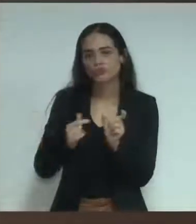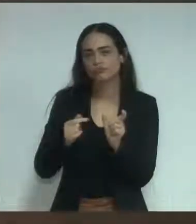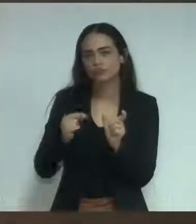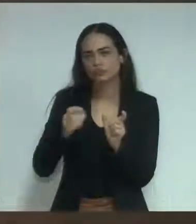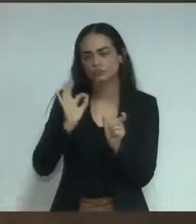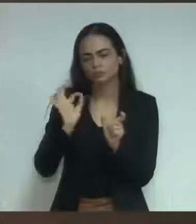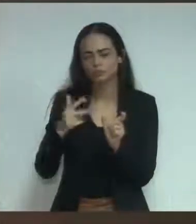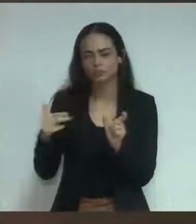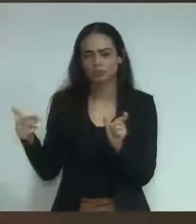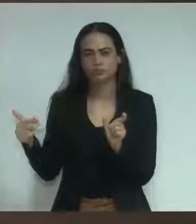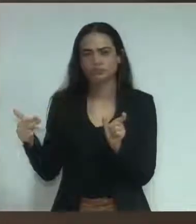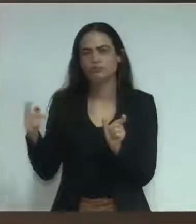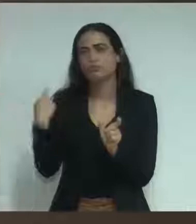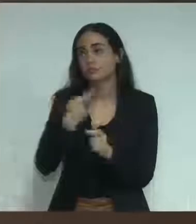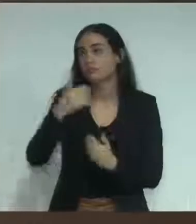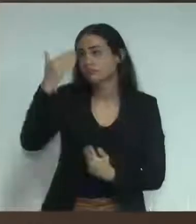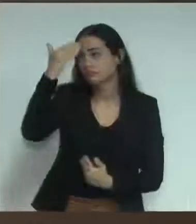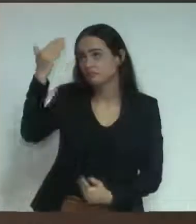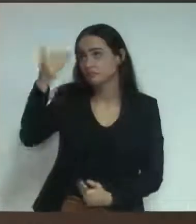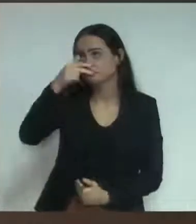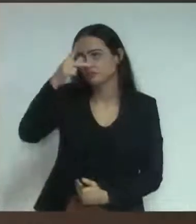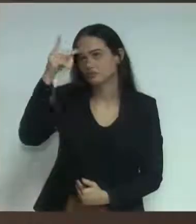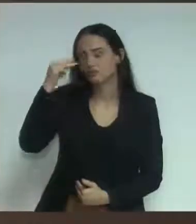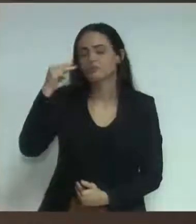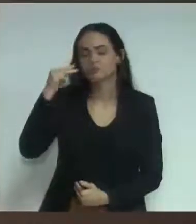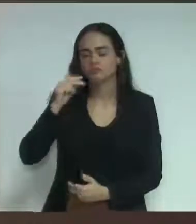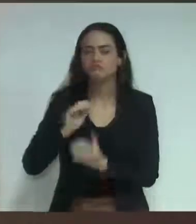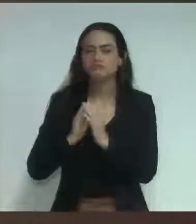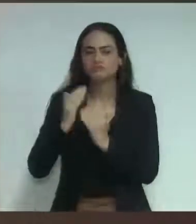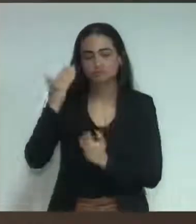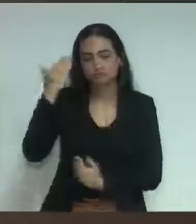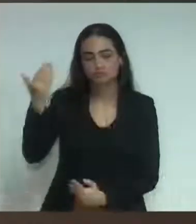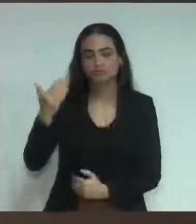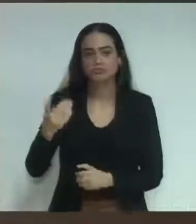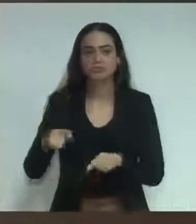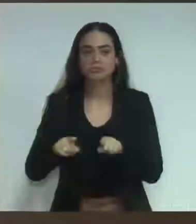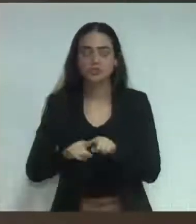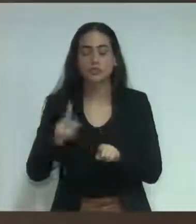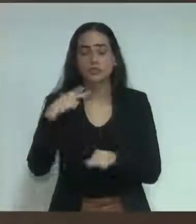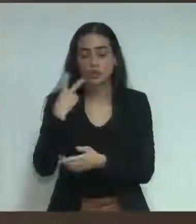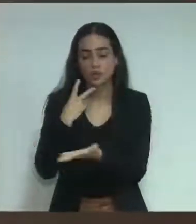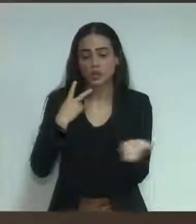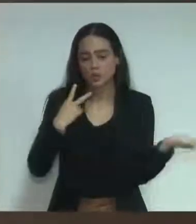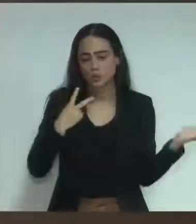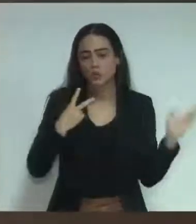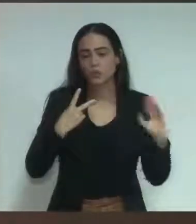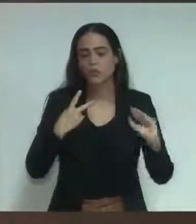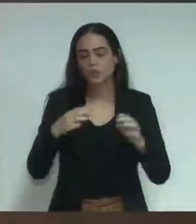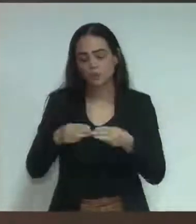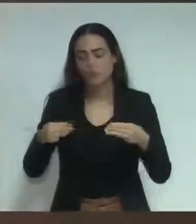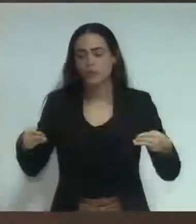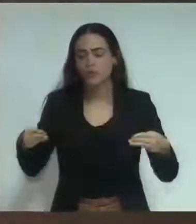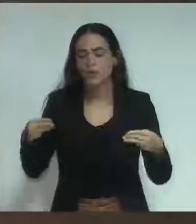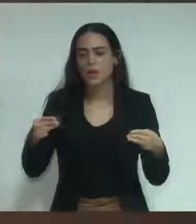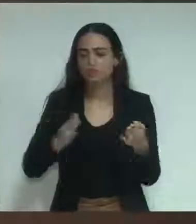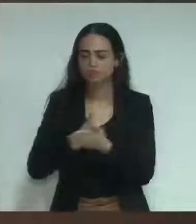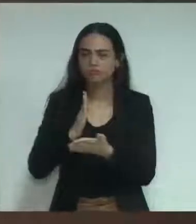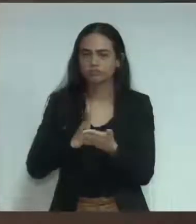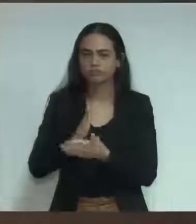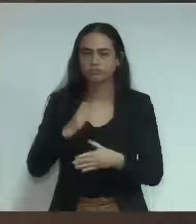ao Executivo, aos vereadores, tanto aos que assinaram, como aos demais que votaram favoravelmente a